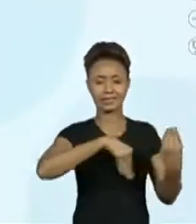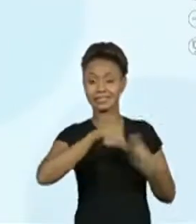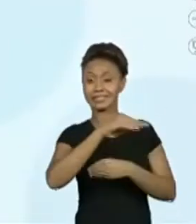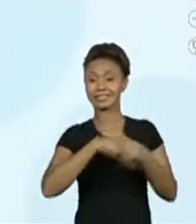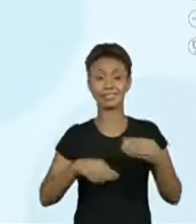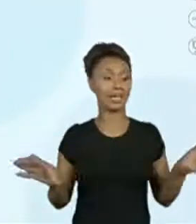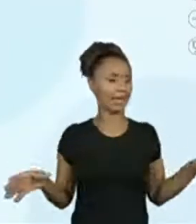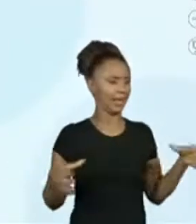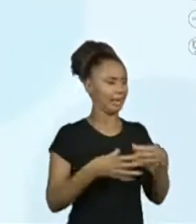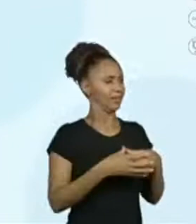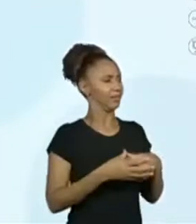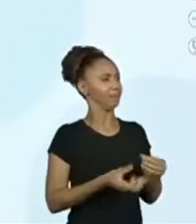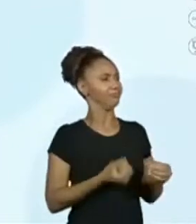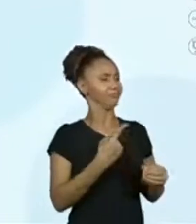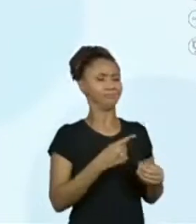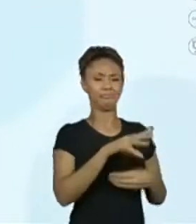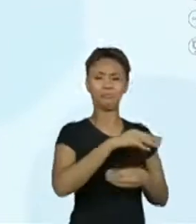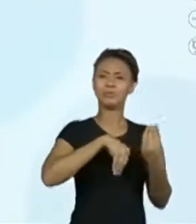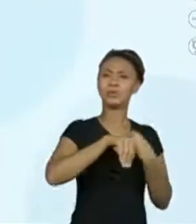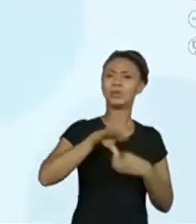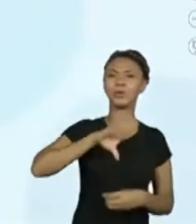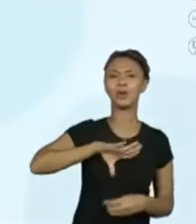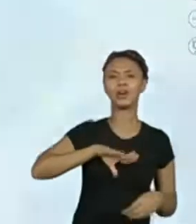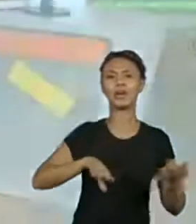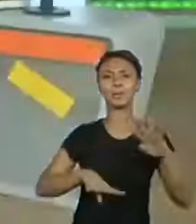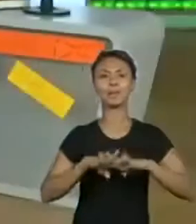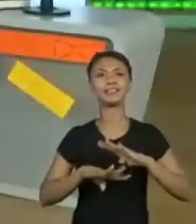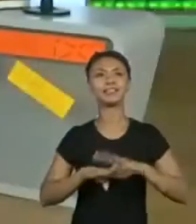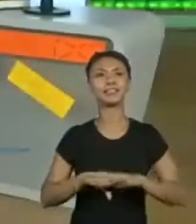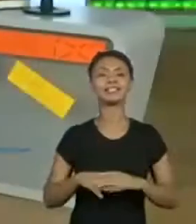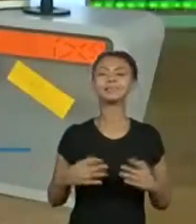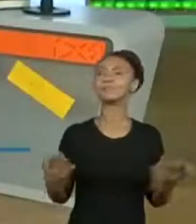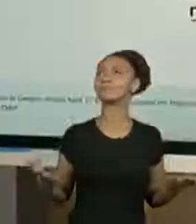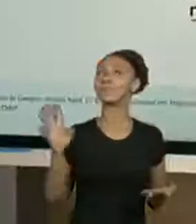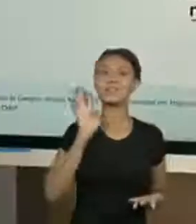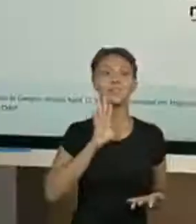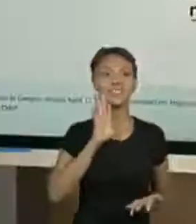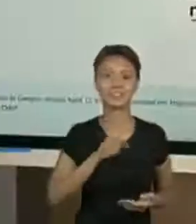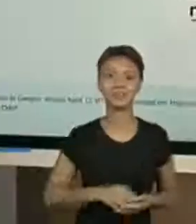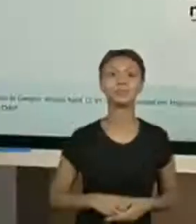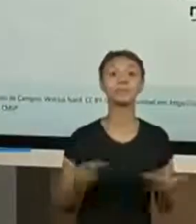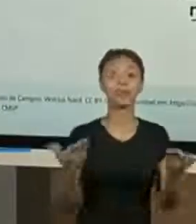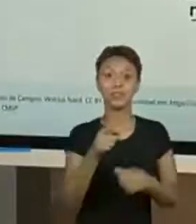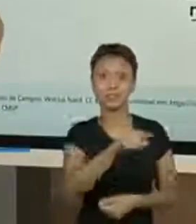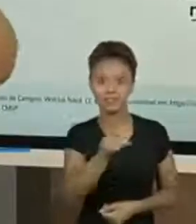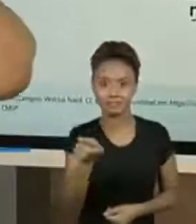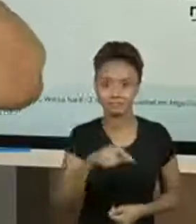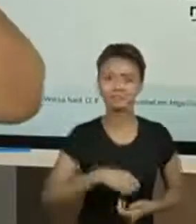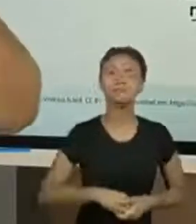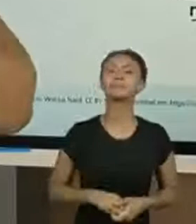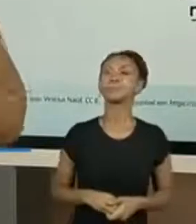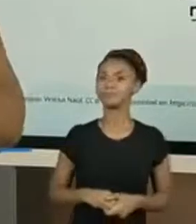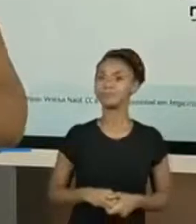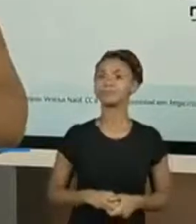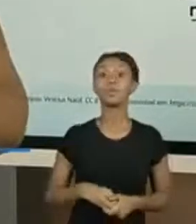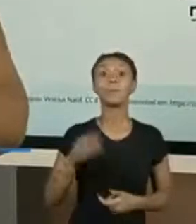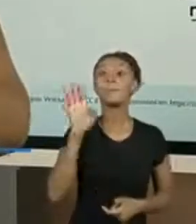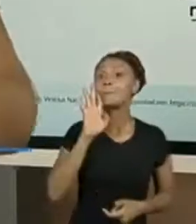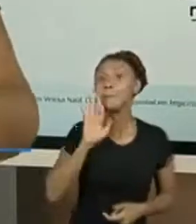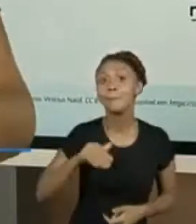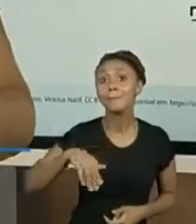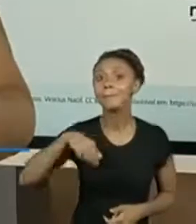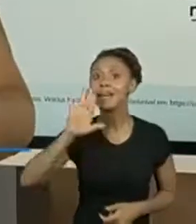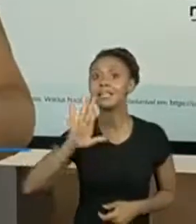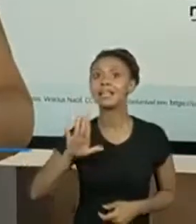turma dela disse a mesma coisa. Parte mais legal de tudo. Agora aqui, para vocês, gente, a parte mais legal